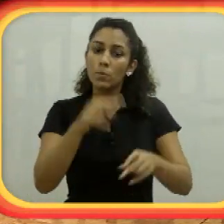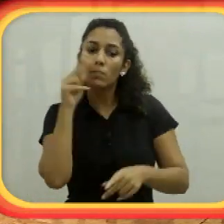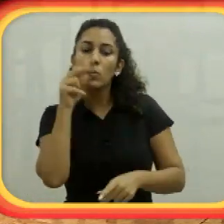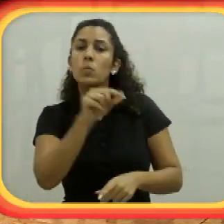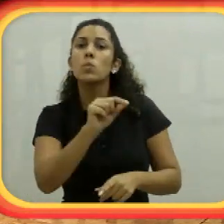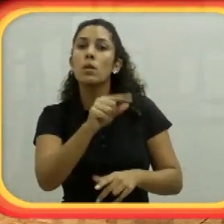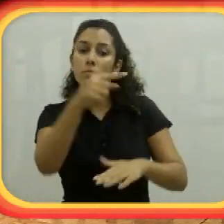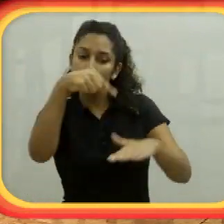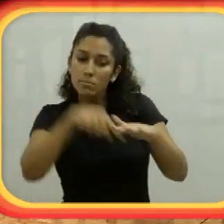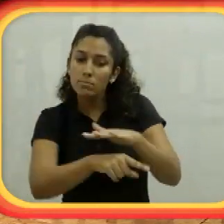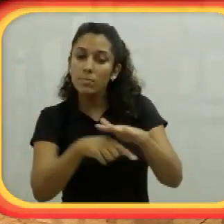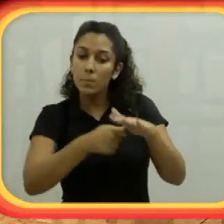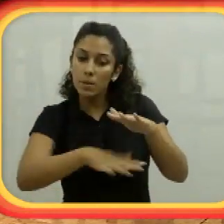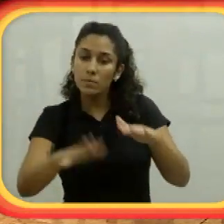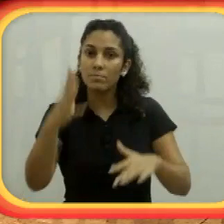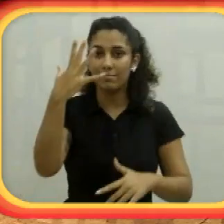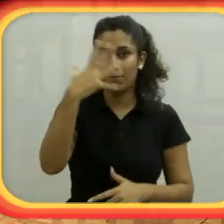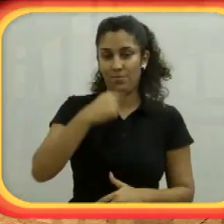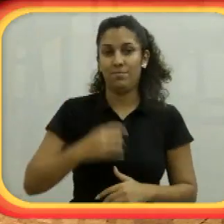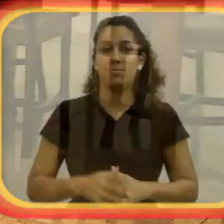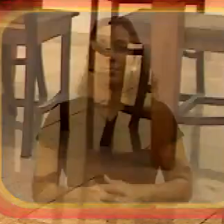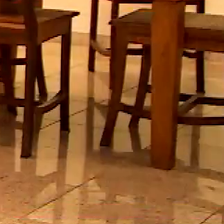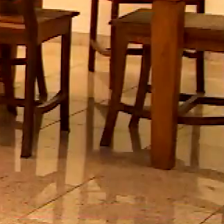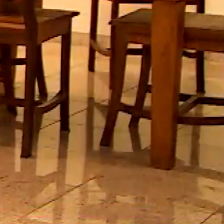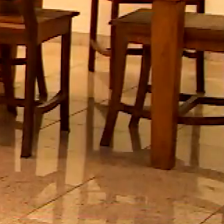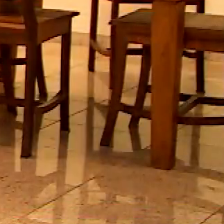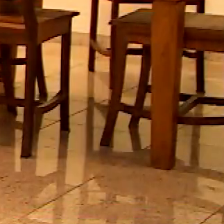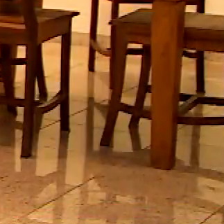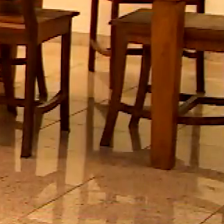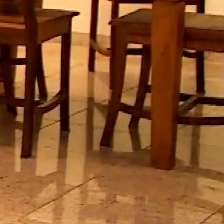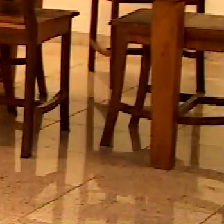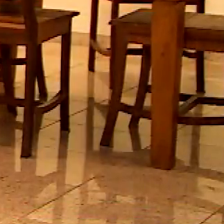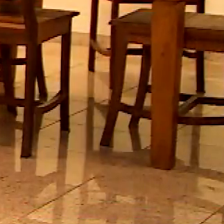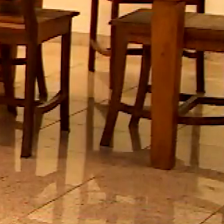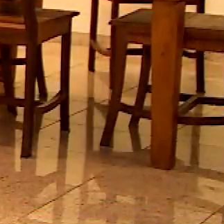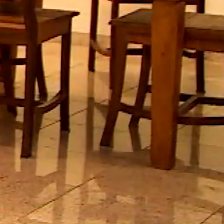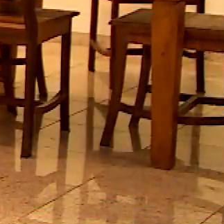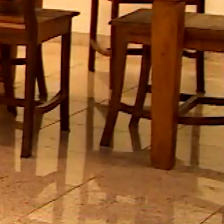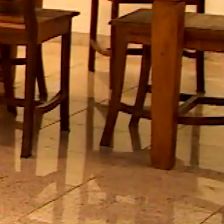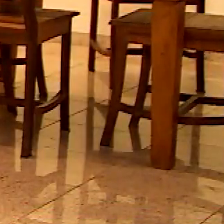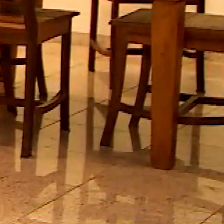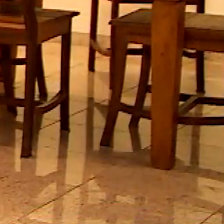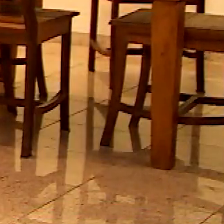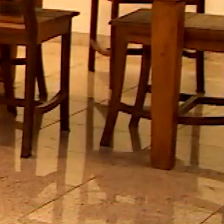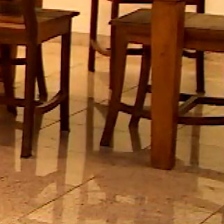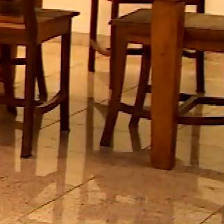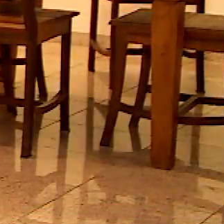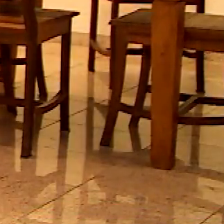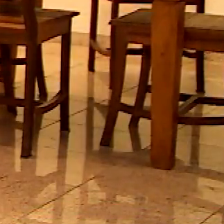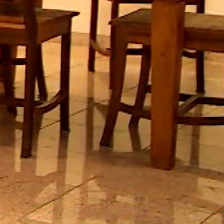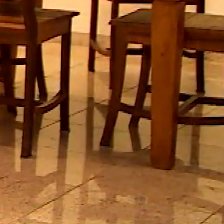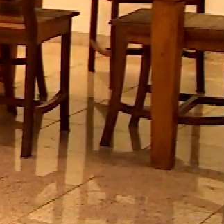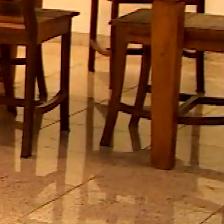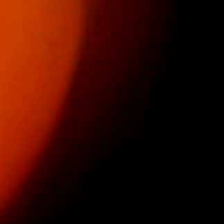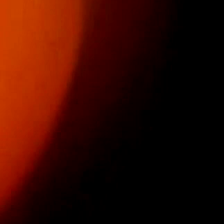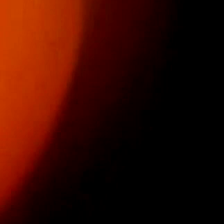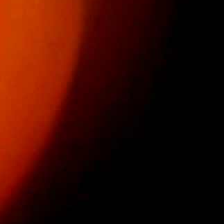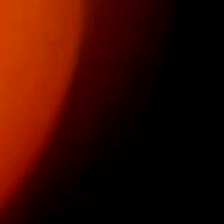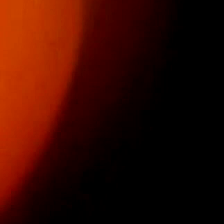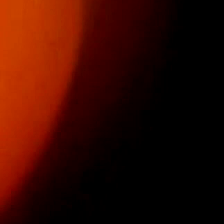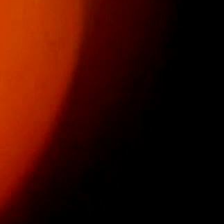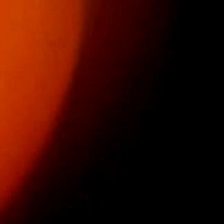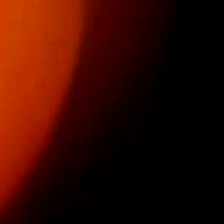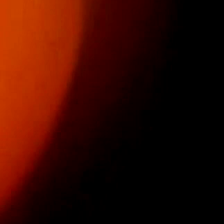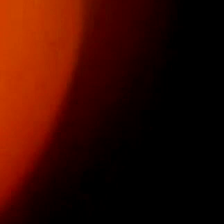ali, o mar em si, tem que ser preservado para que a gente possa continuar vendo esses seres marinhos tão